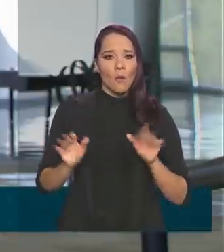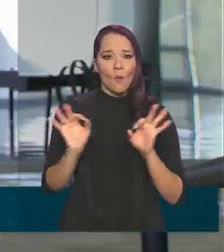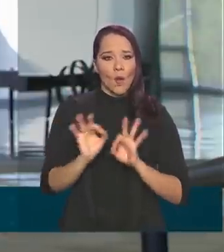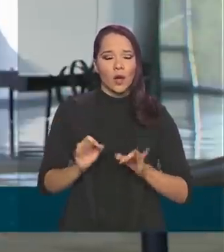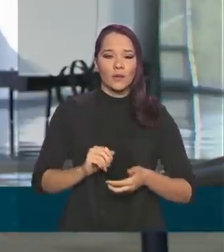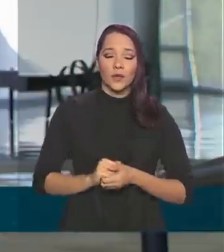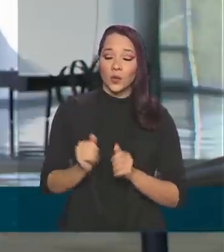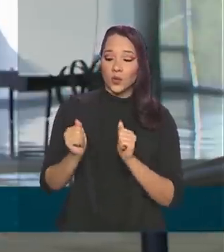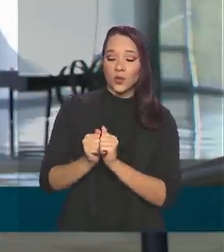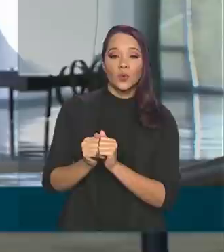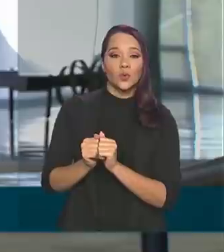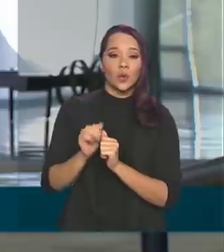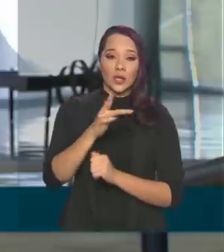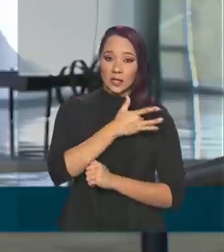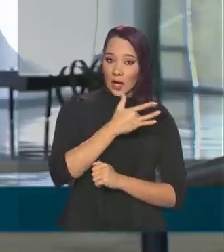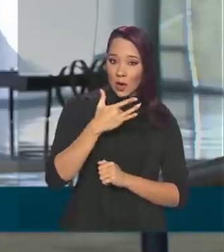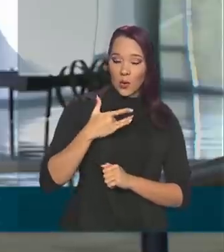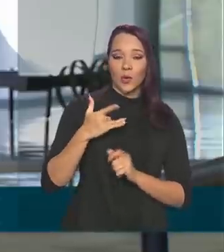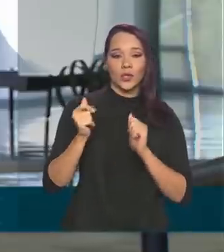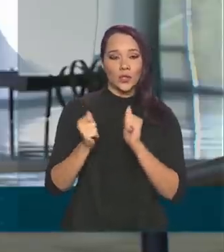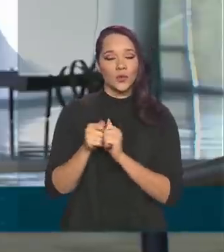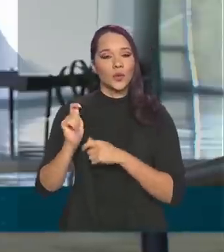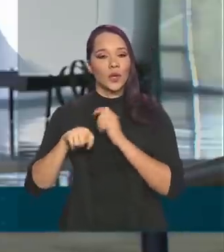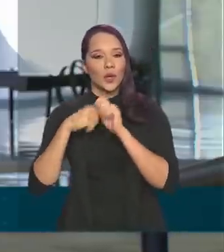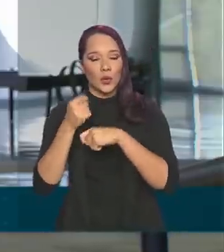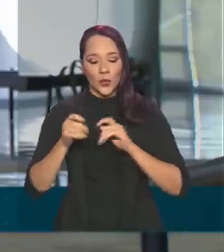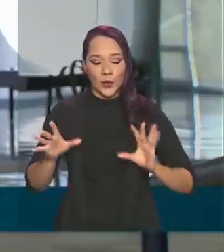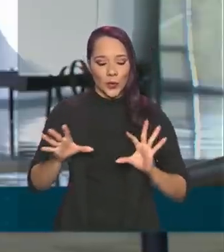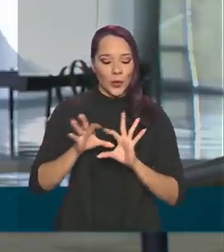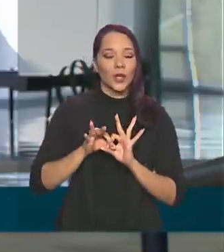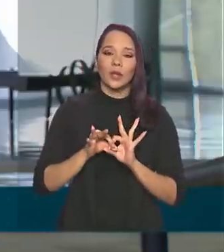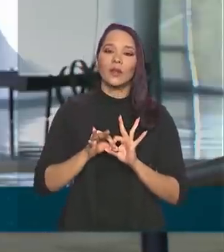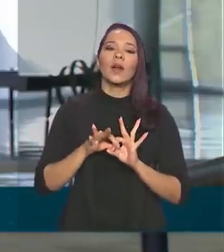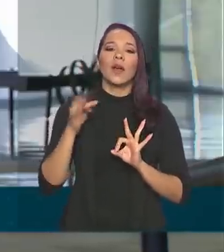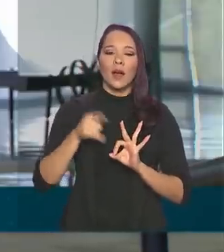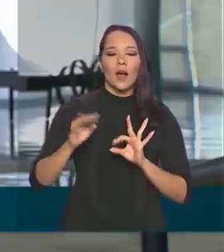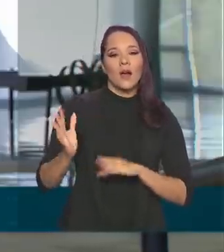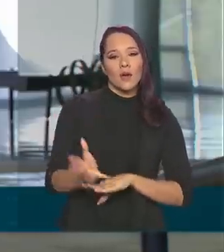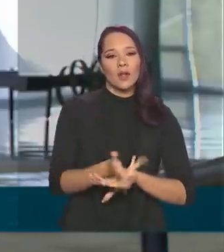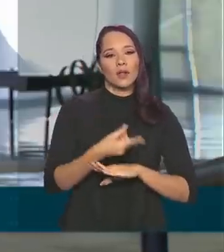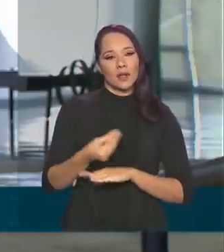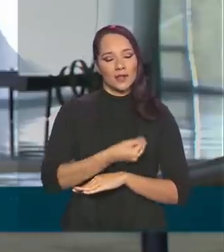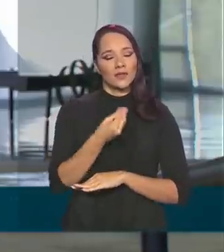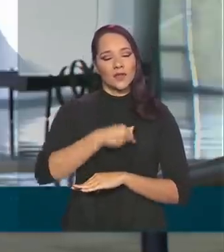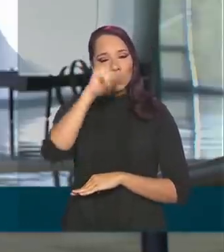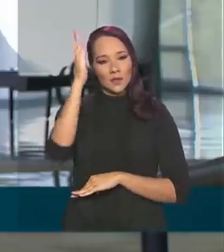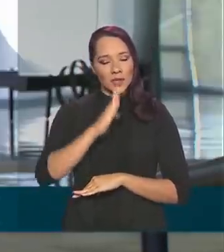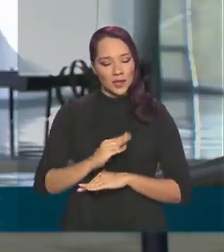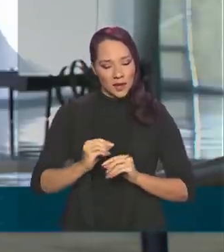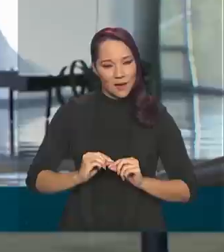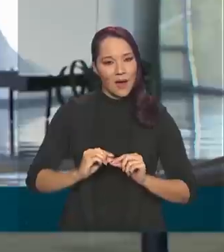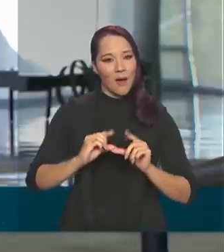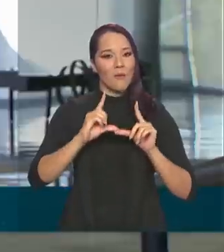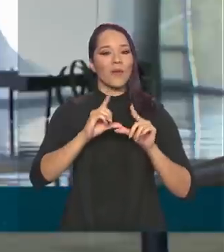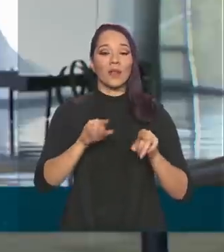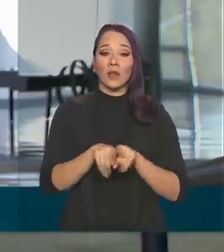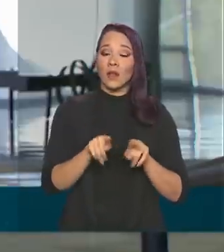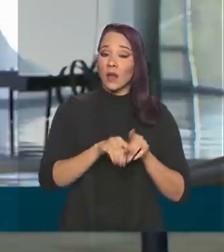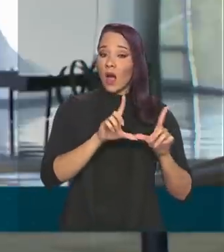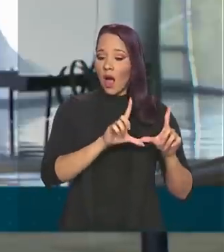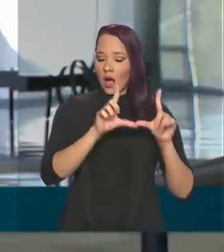união entre saúde e economia, sobe a qualidade de vida dos brasileiros e caem a